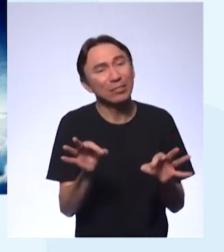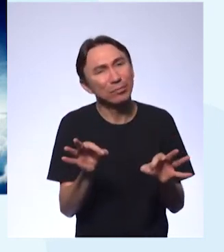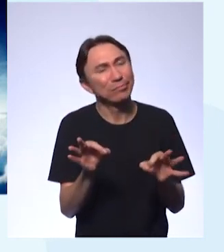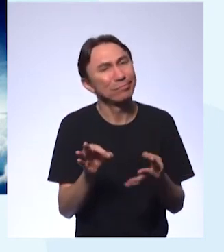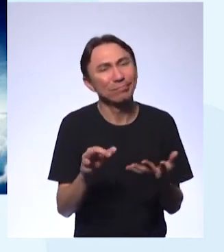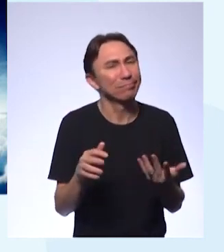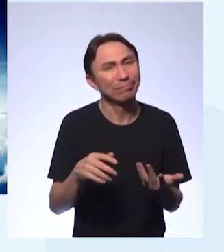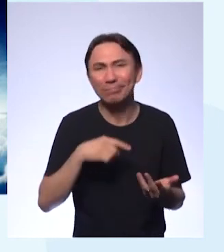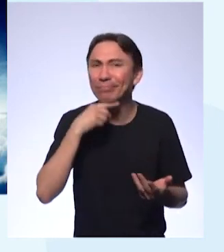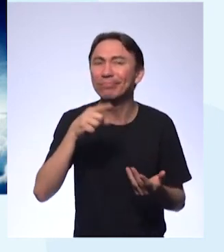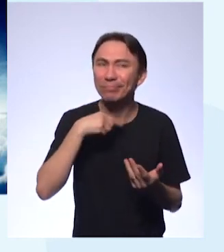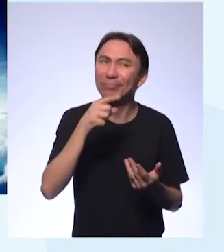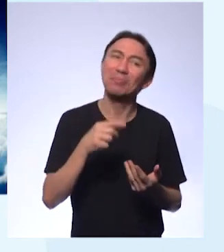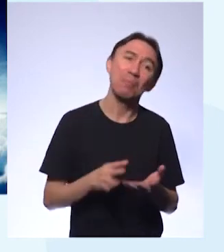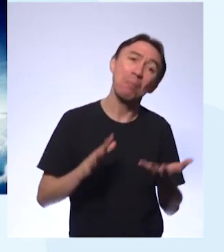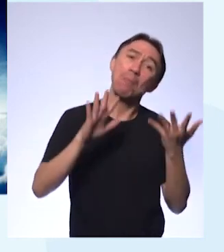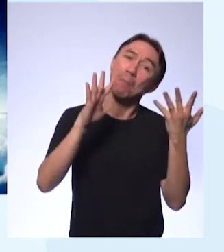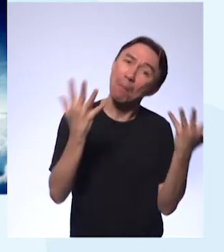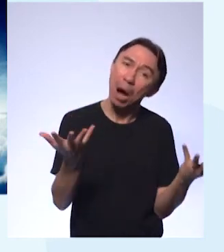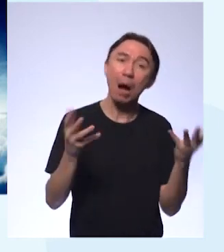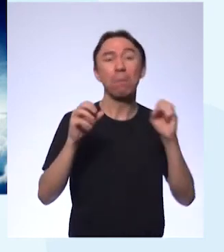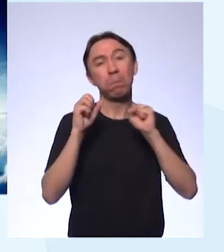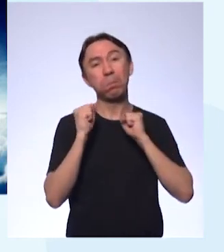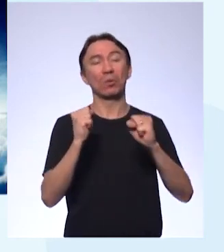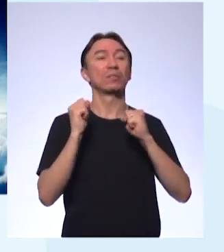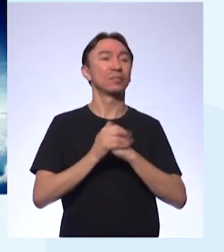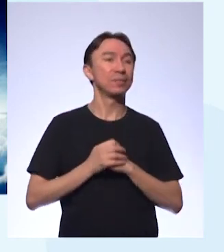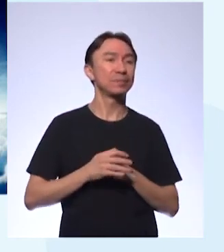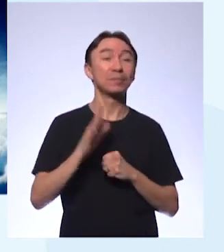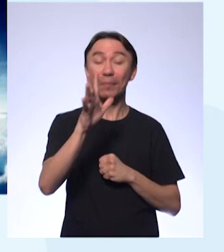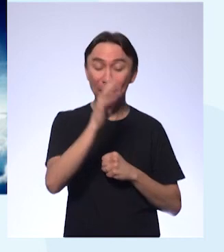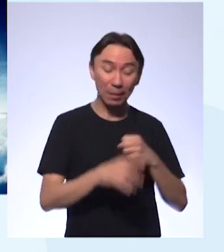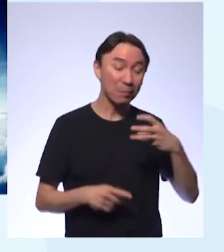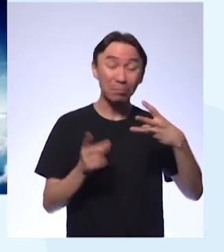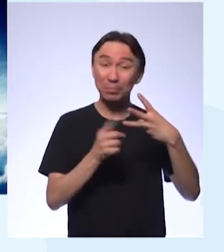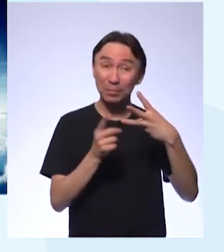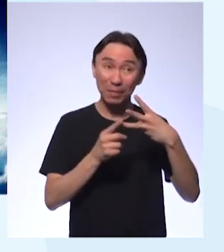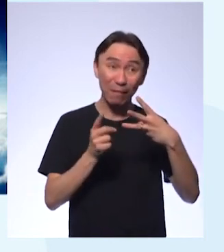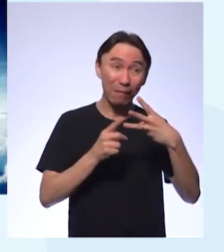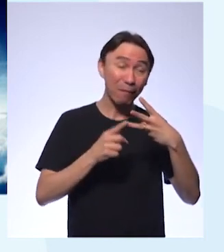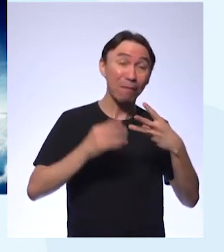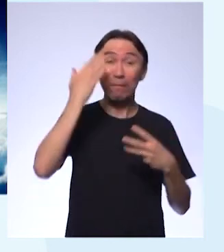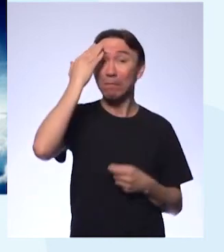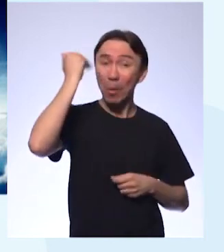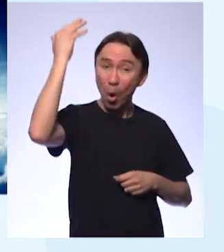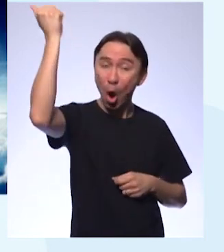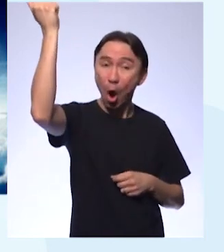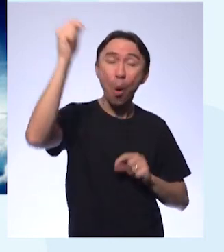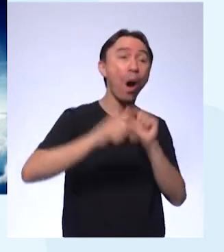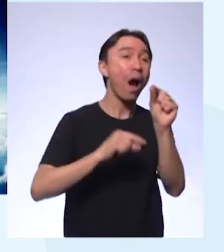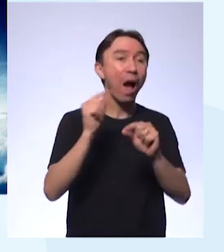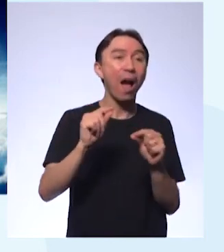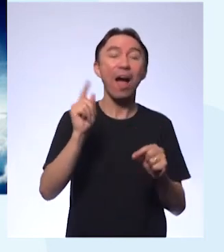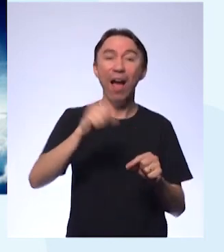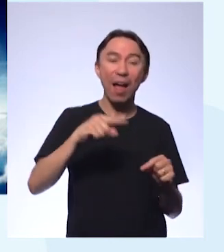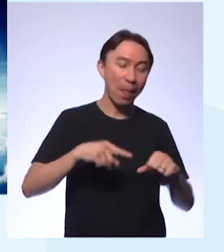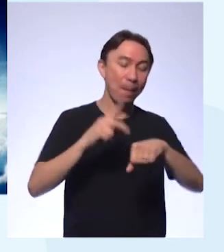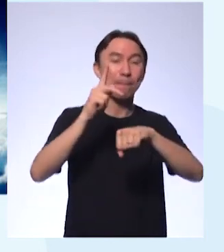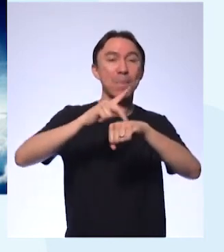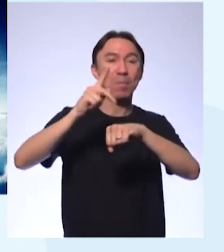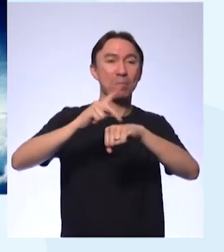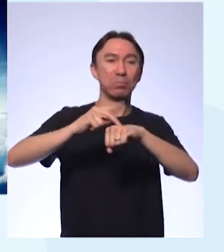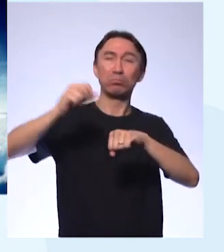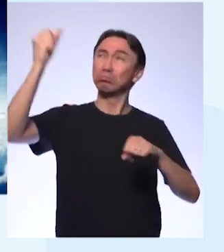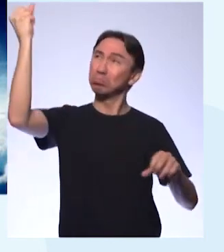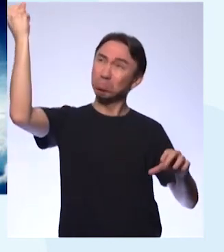a gente não pode descartar essa possibilidade. E o mais famoso, que é o impacto do meteoro. Então, tem